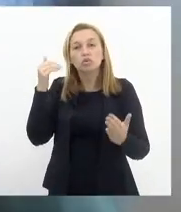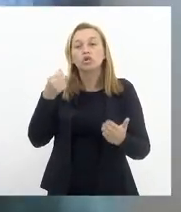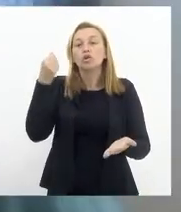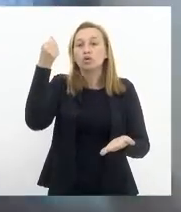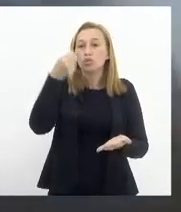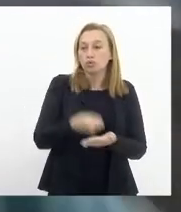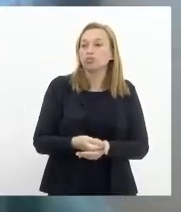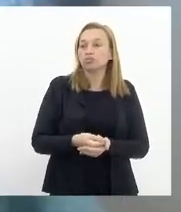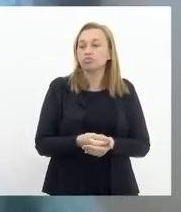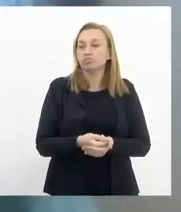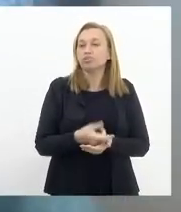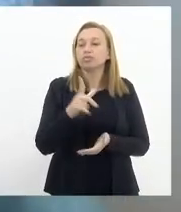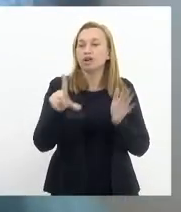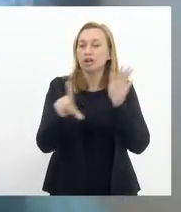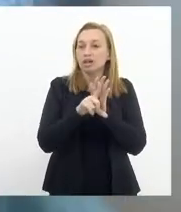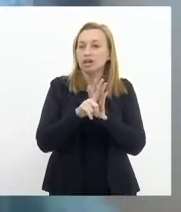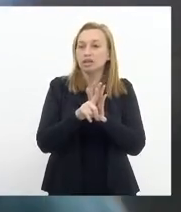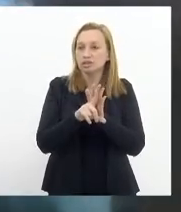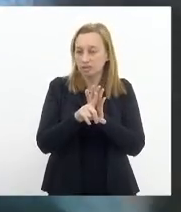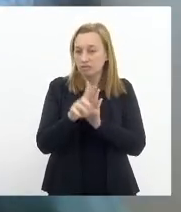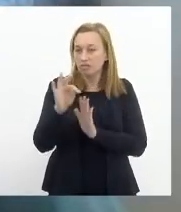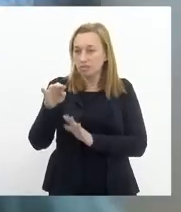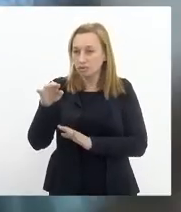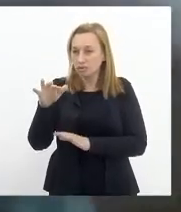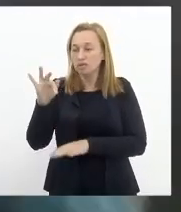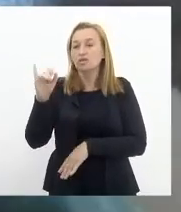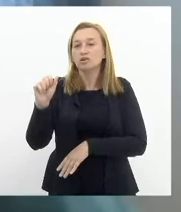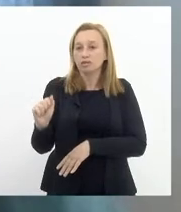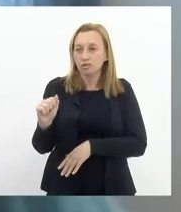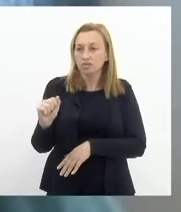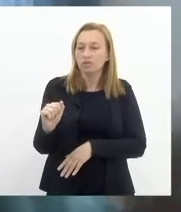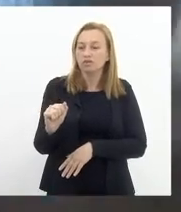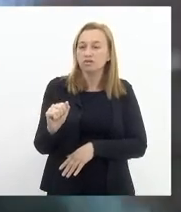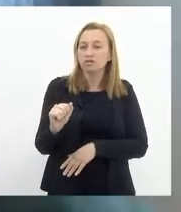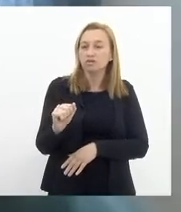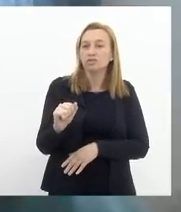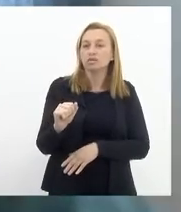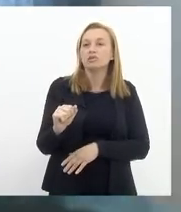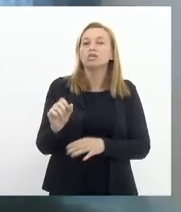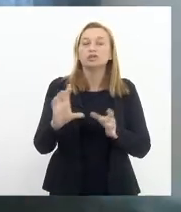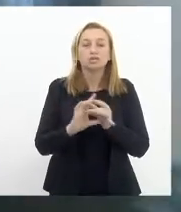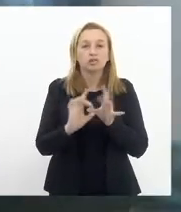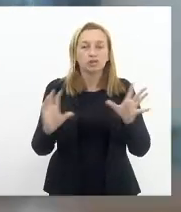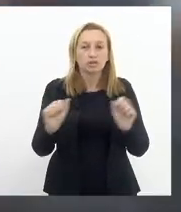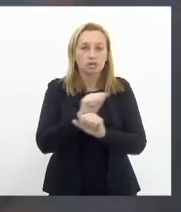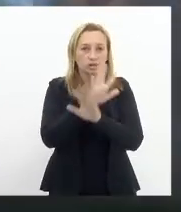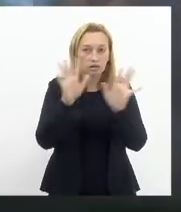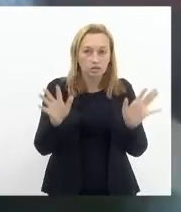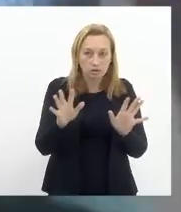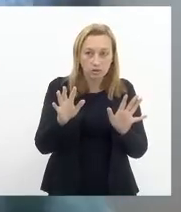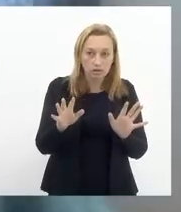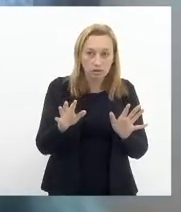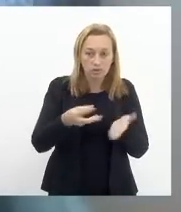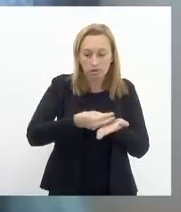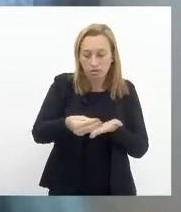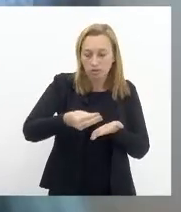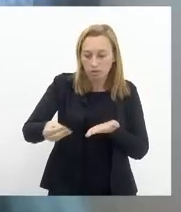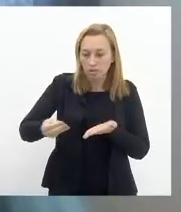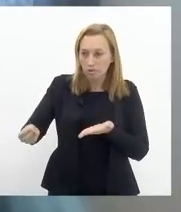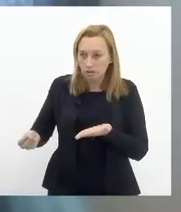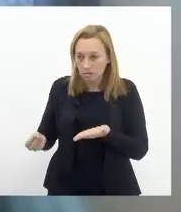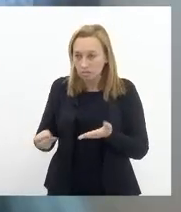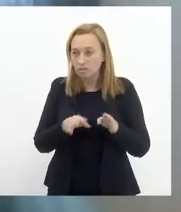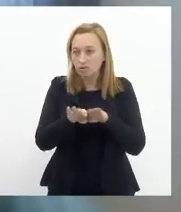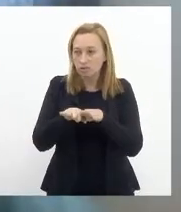filosofia do fundo estadual de cultura transparente participativo democrático e redistributivo em termos